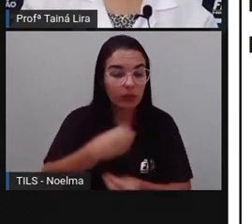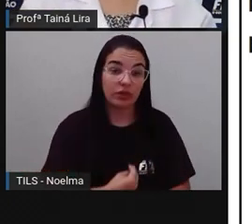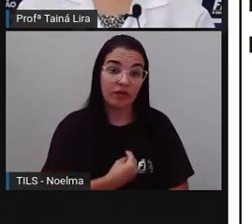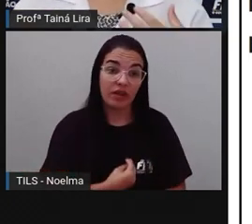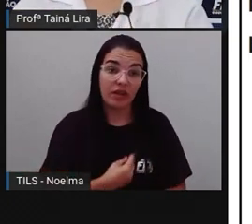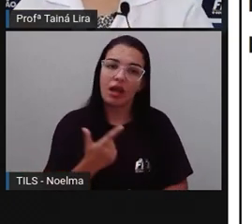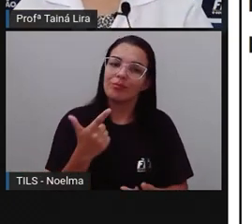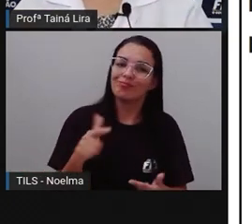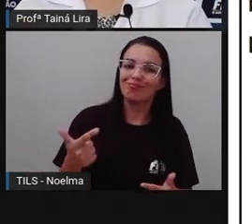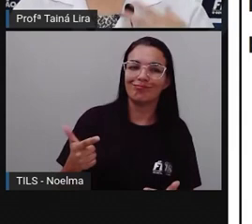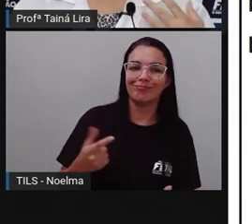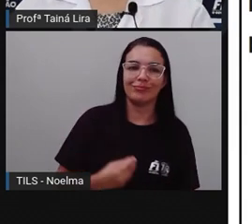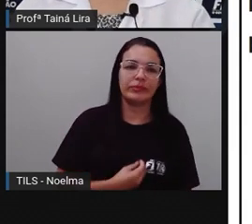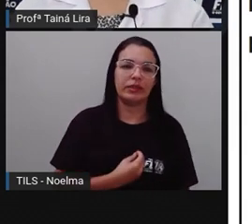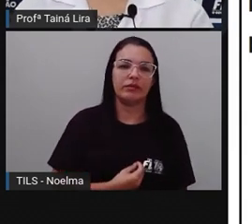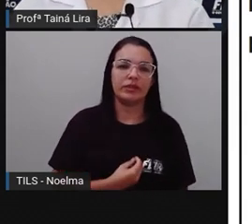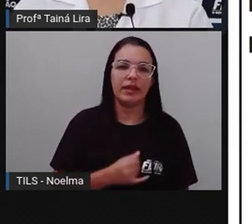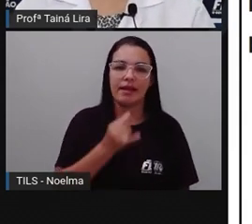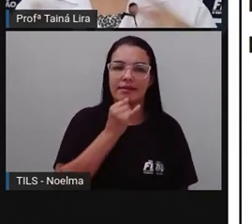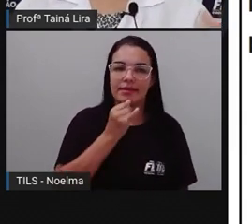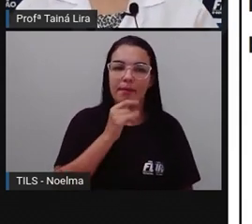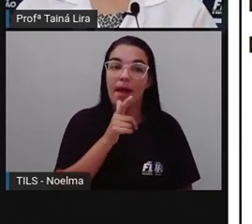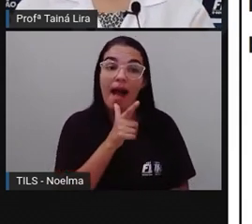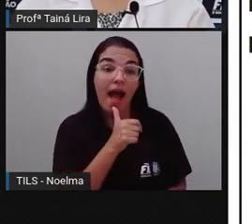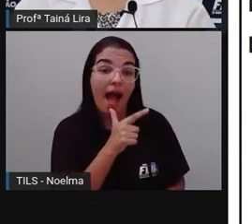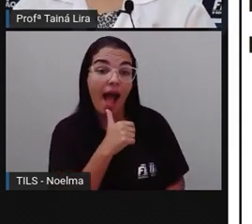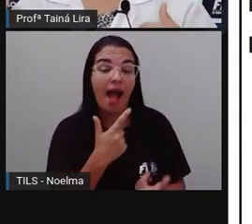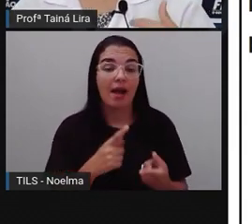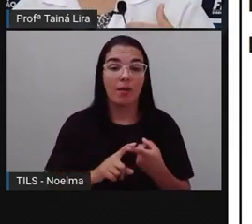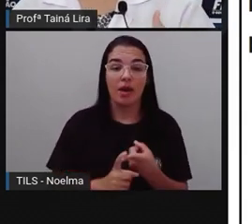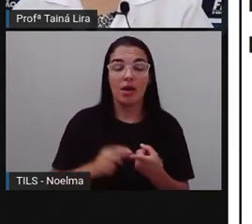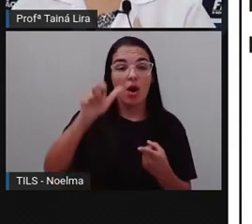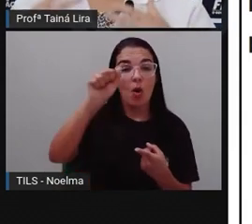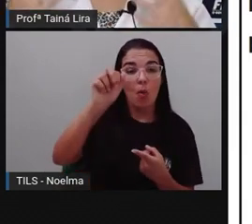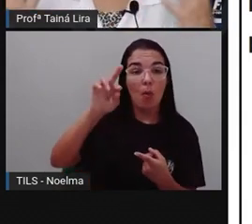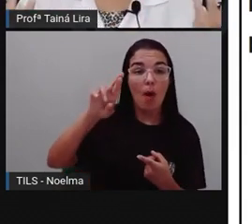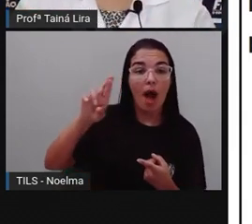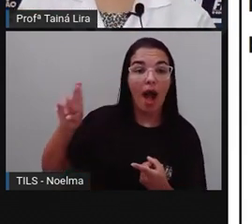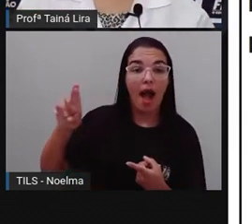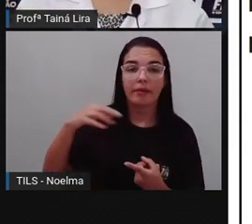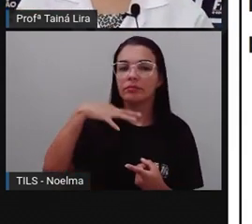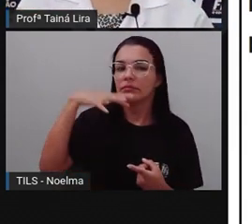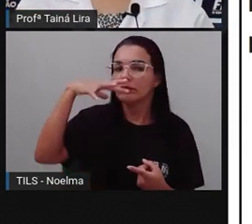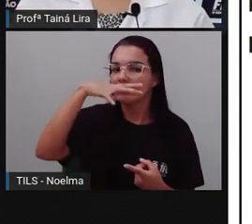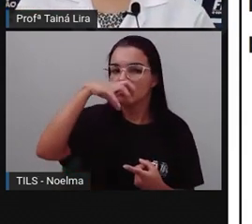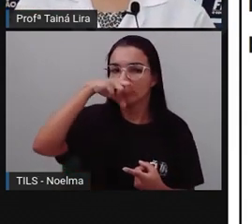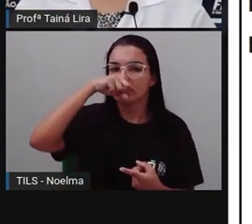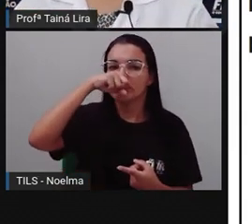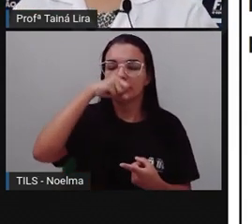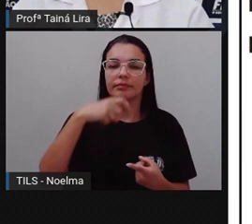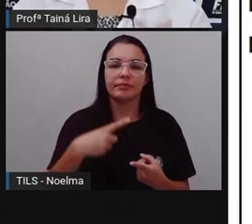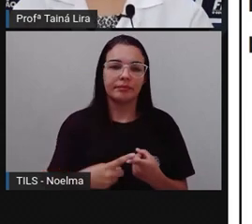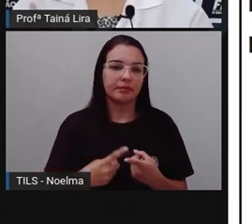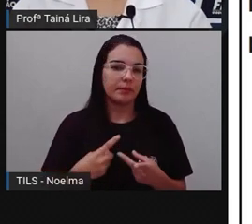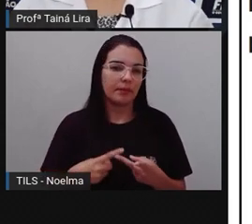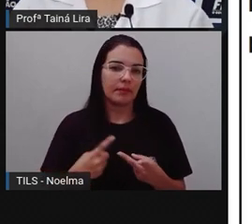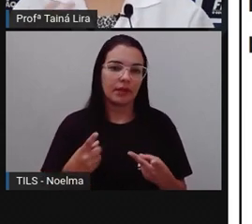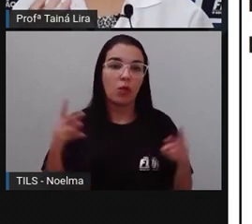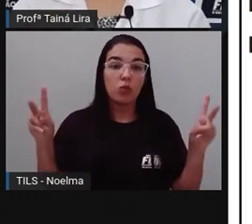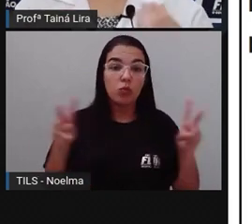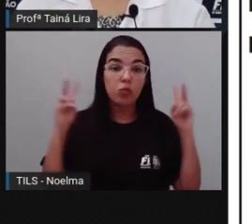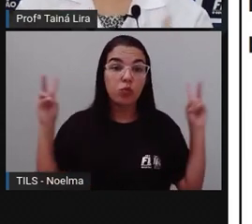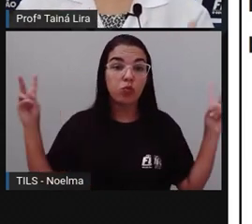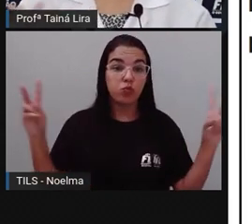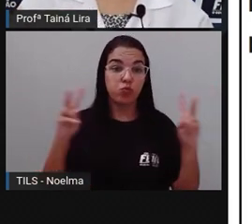as pedras, o solo, tá bom? O ar, são exemplos de elementos da natureza, Mas não são seres